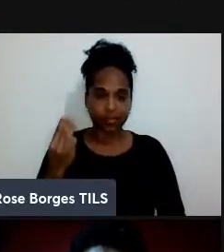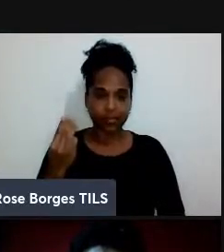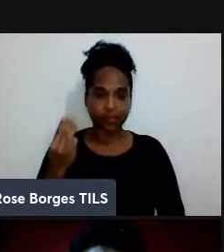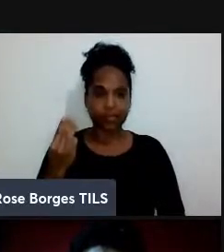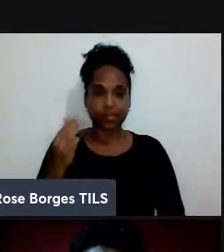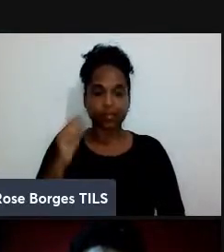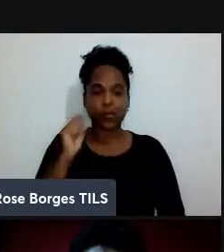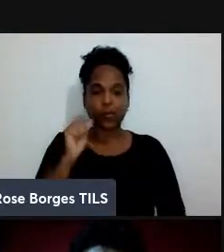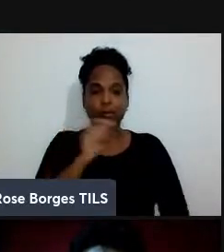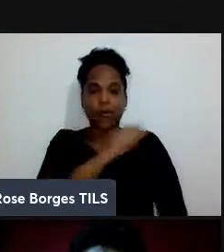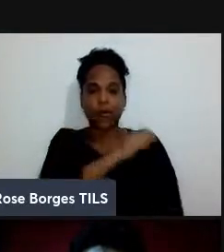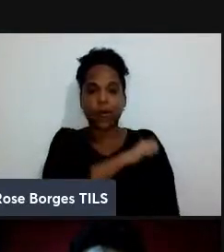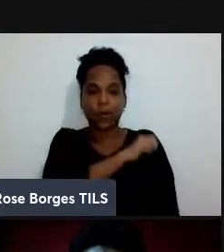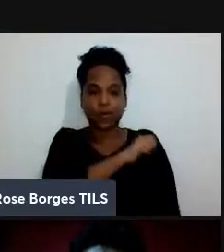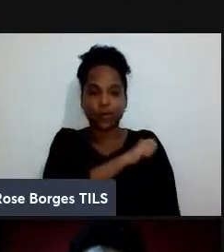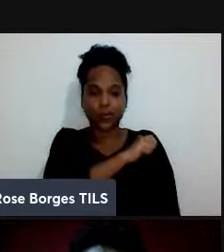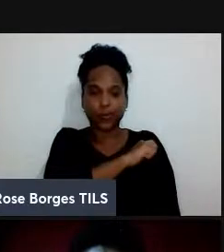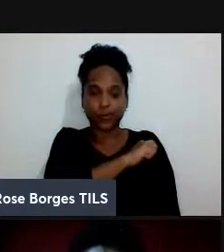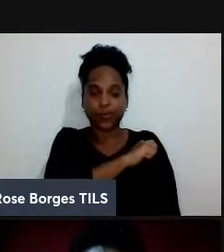eles estão